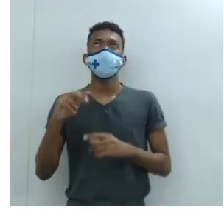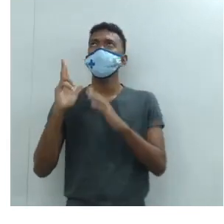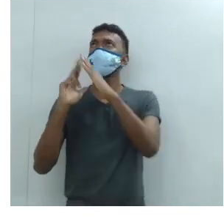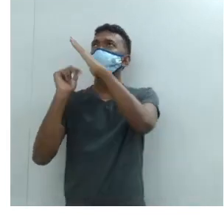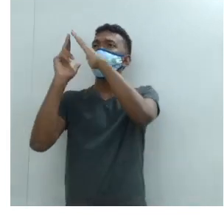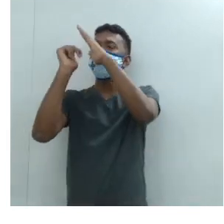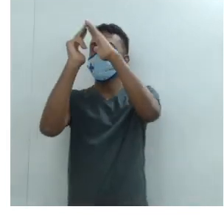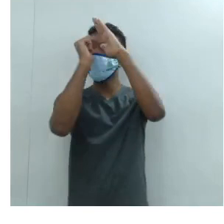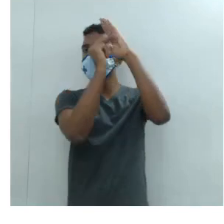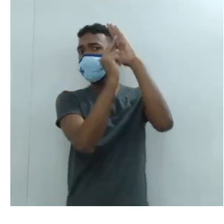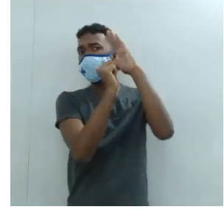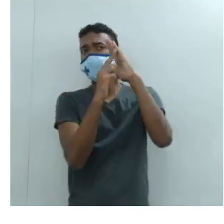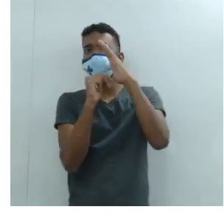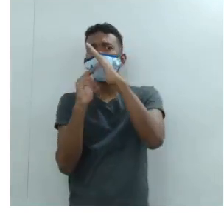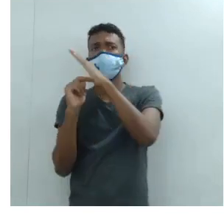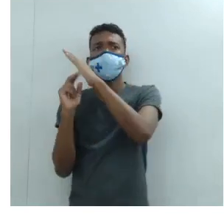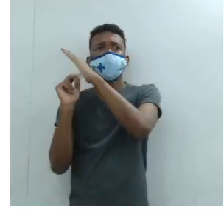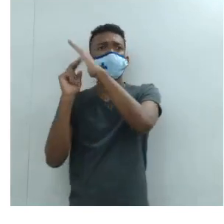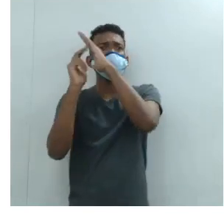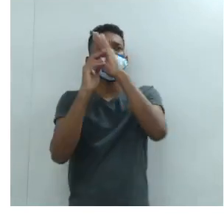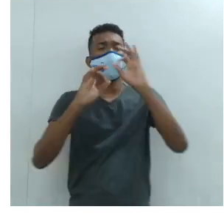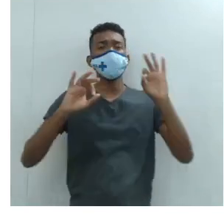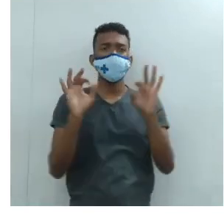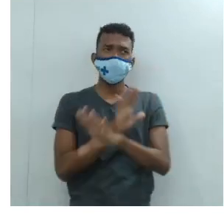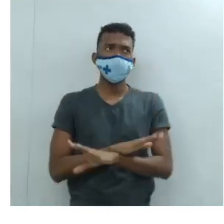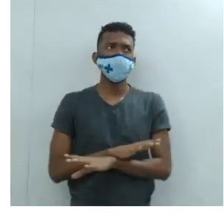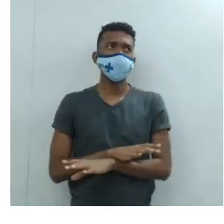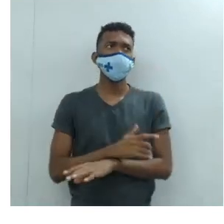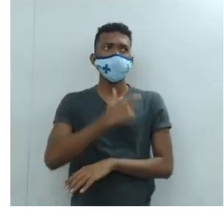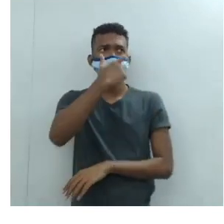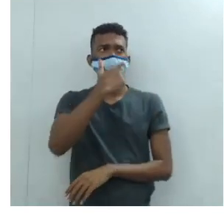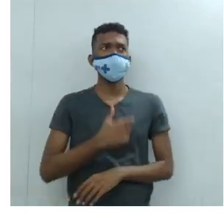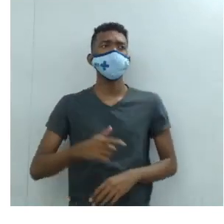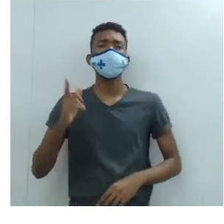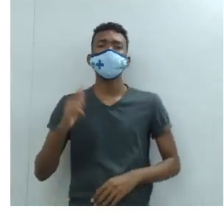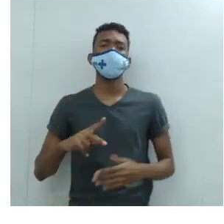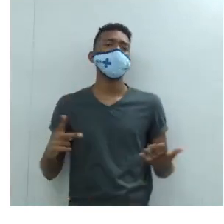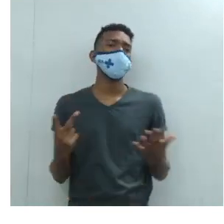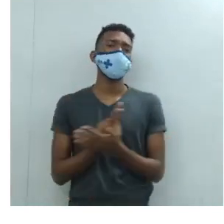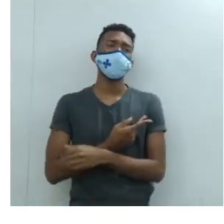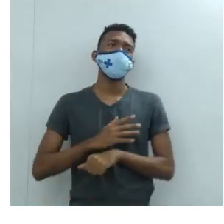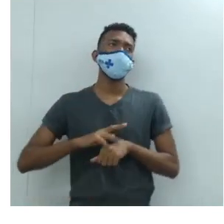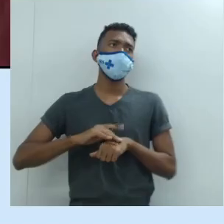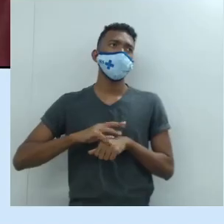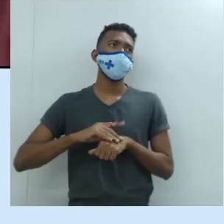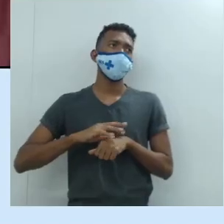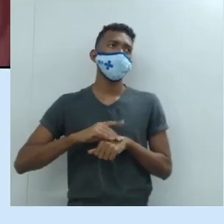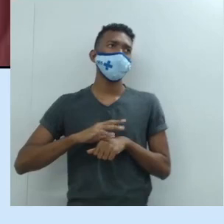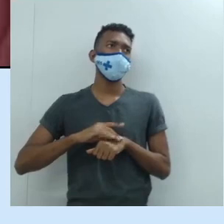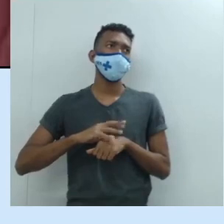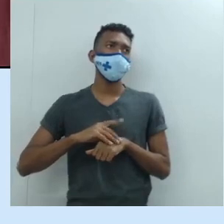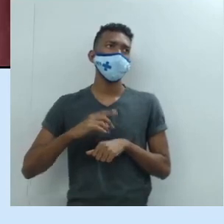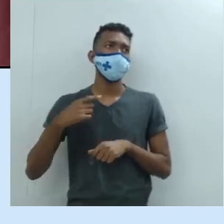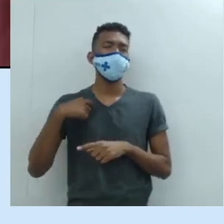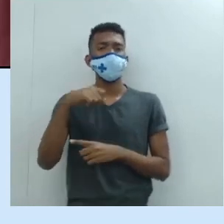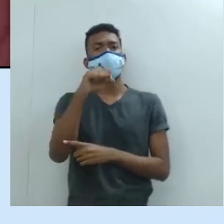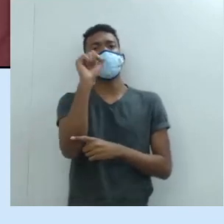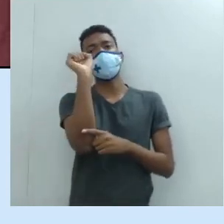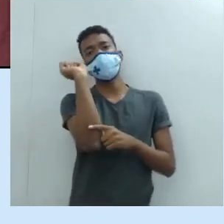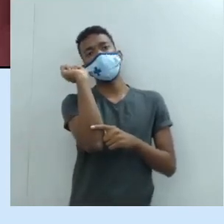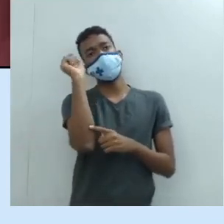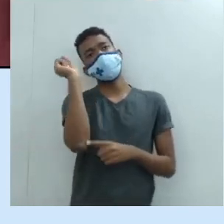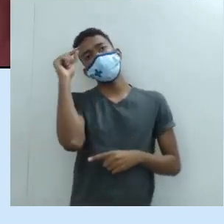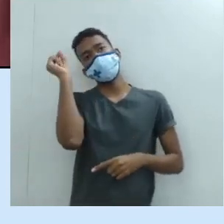pintar o teto da Capela, ele terminou o teto da Capela, devido à posição